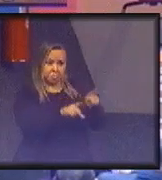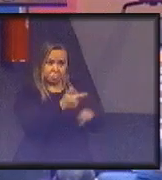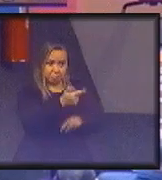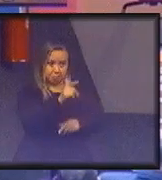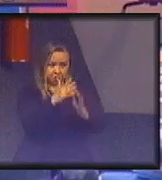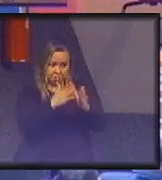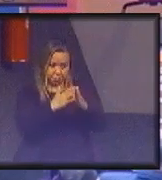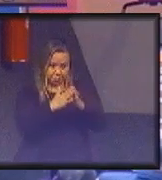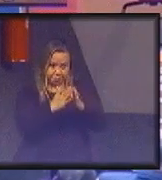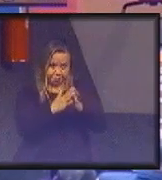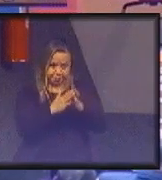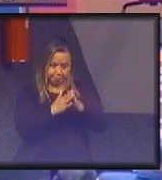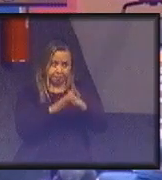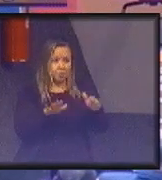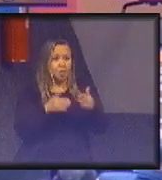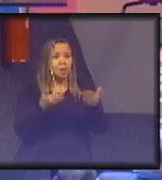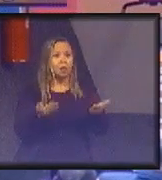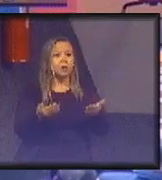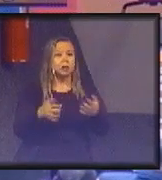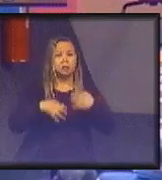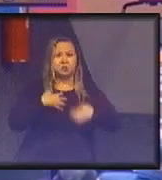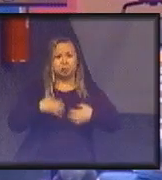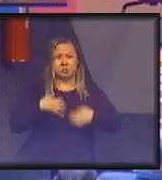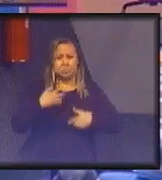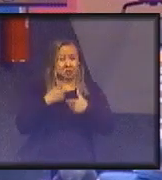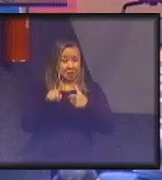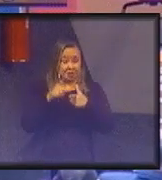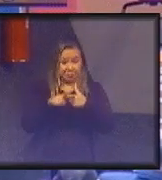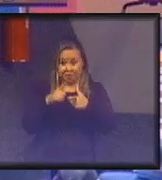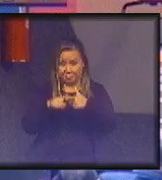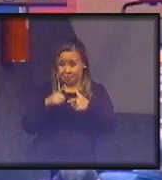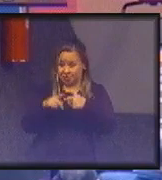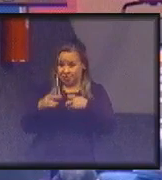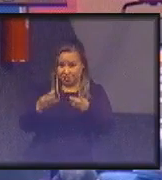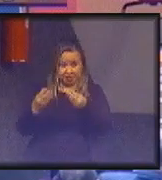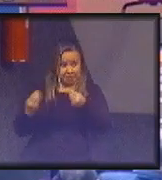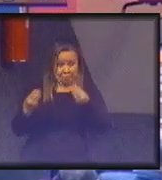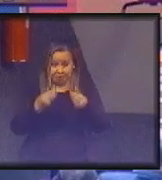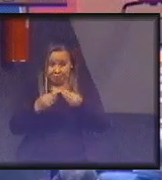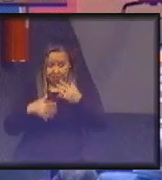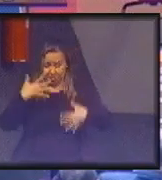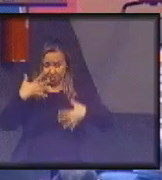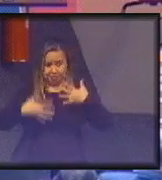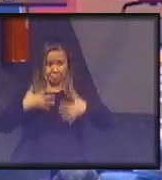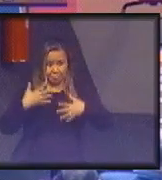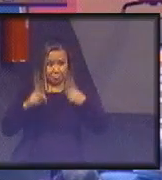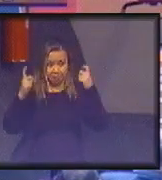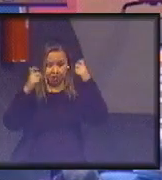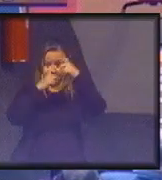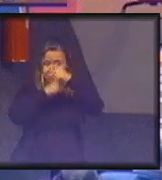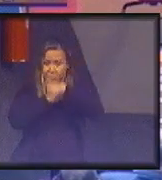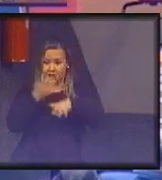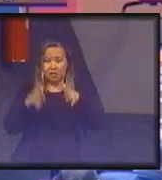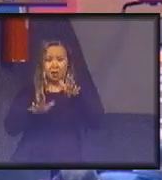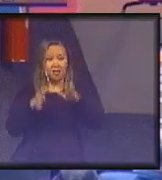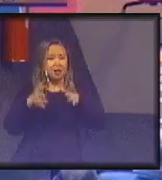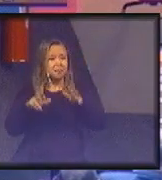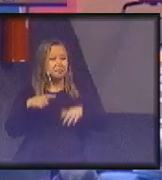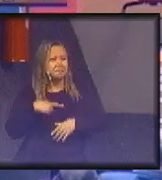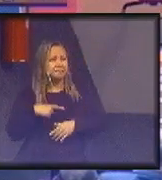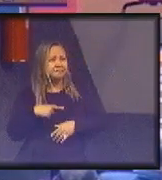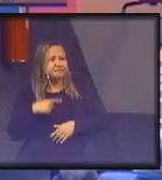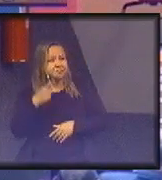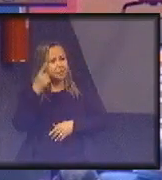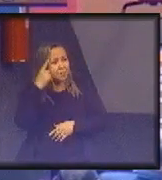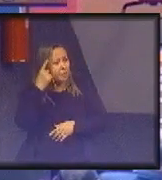habitação. Então, o conflito está dado, quer dizer, com dificuldades. Às vezes eu, pessoalmente, como eu